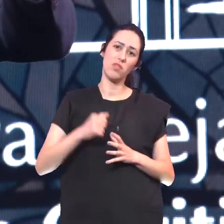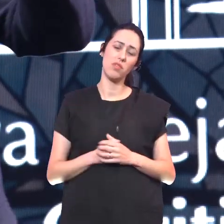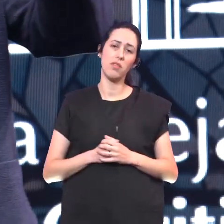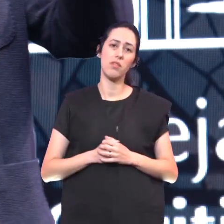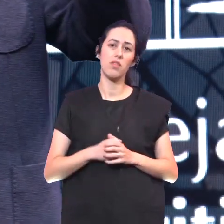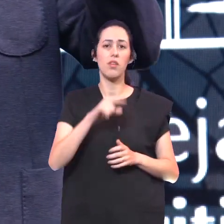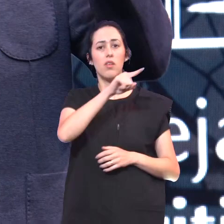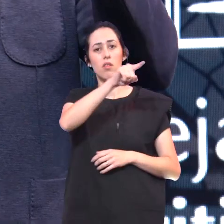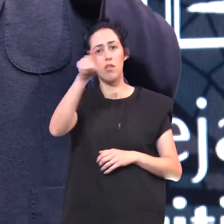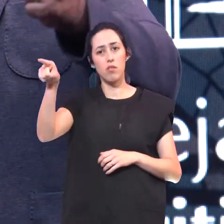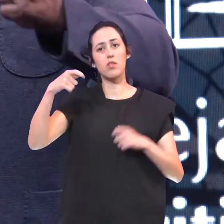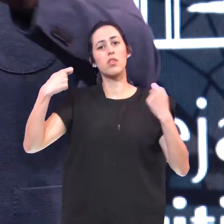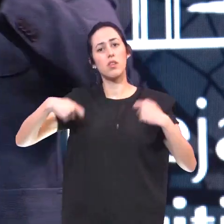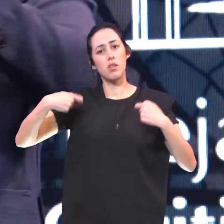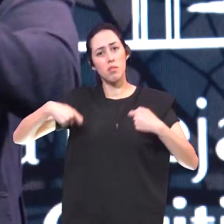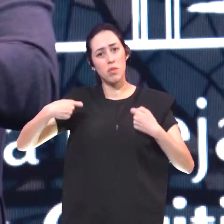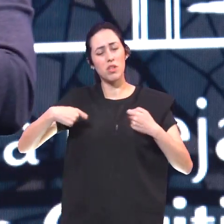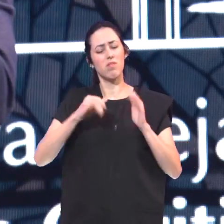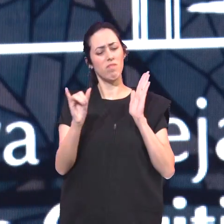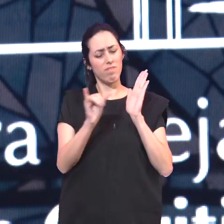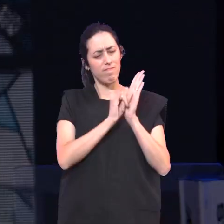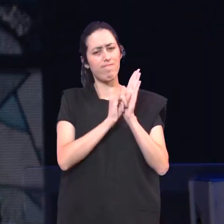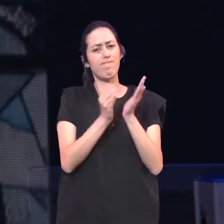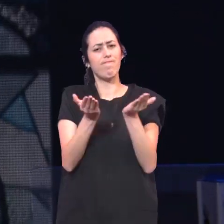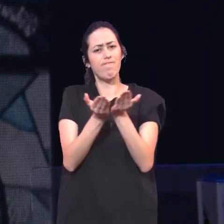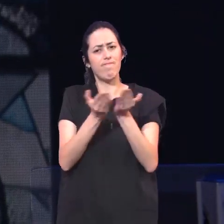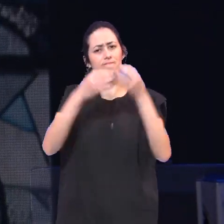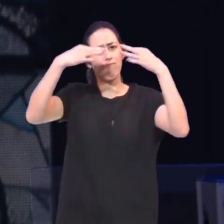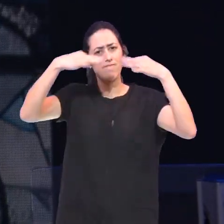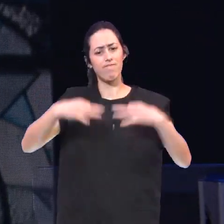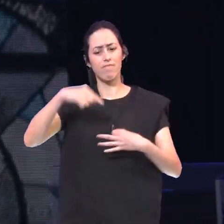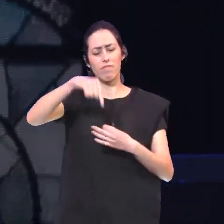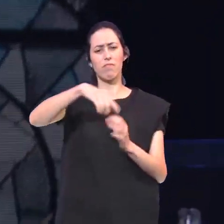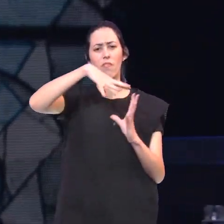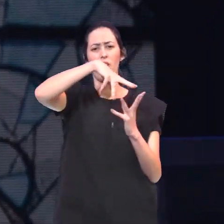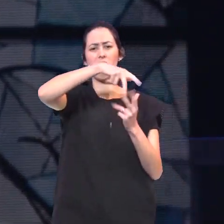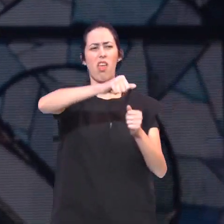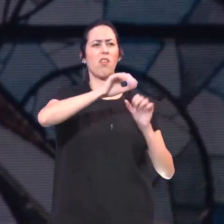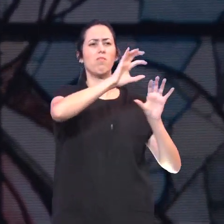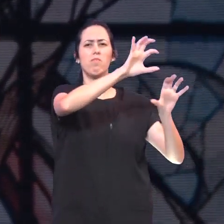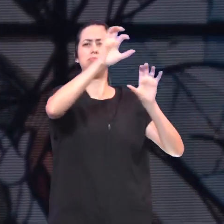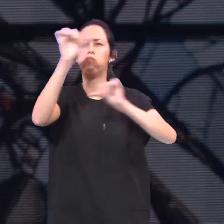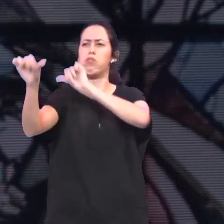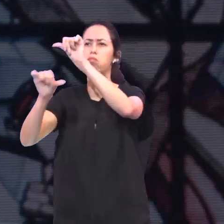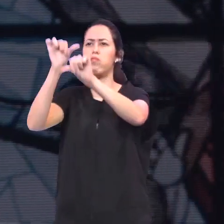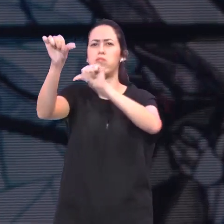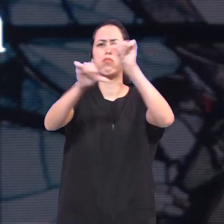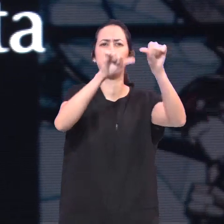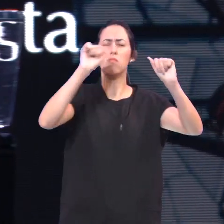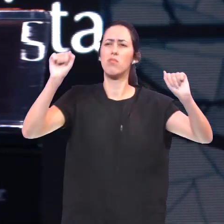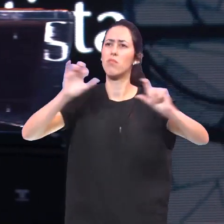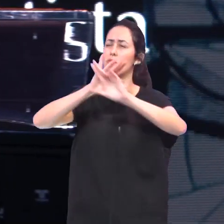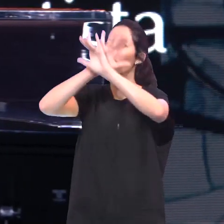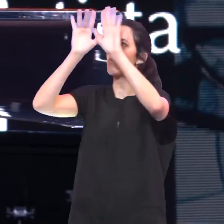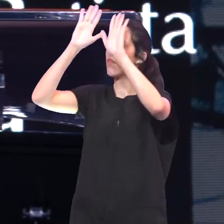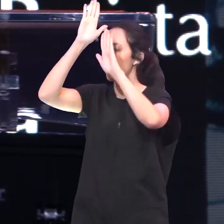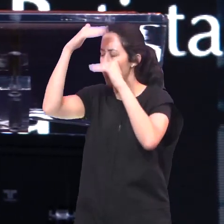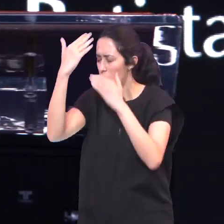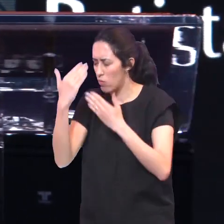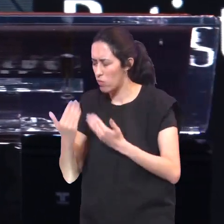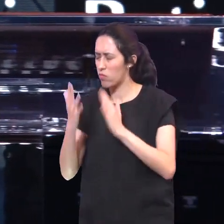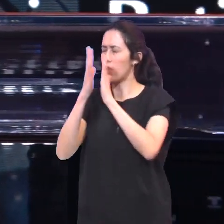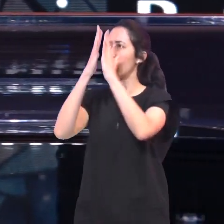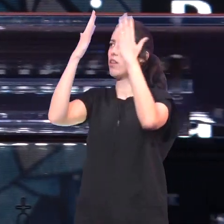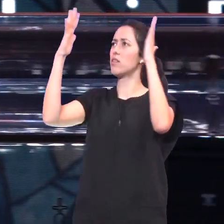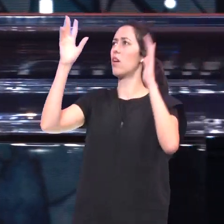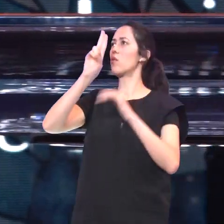Viva a sua Identidade cristã Nessa terra E faça a diferença E glorifique Honre E exalte o nome Do Senhor E que